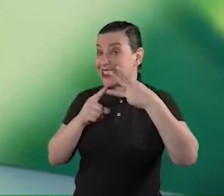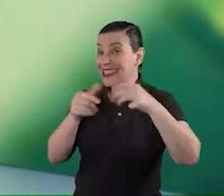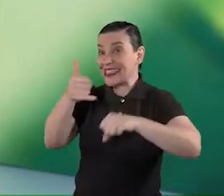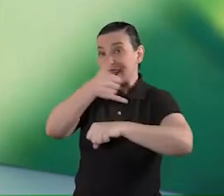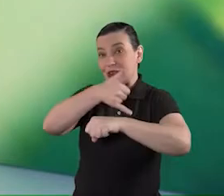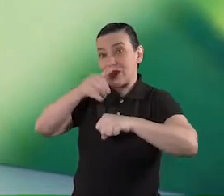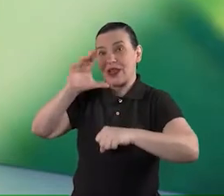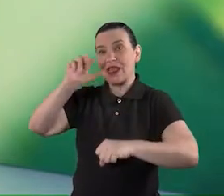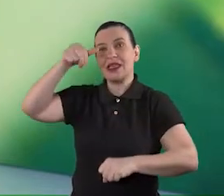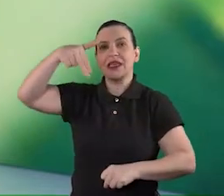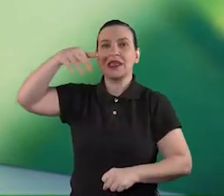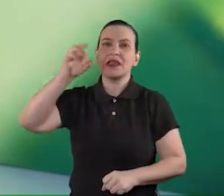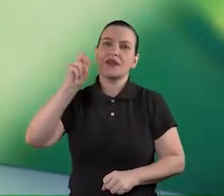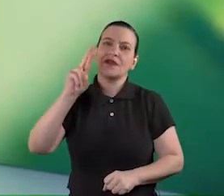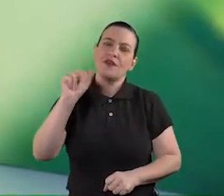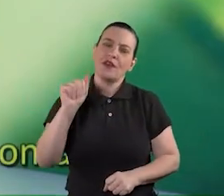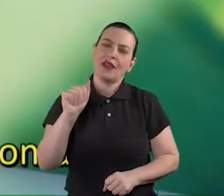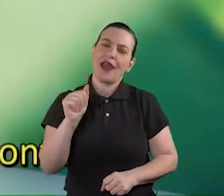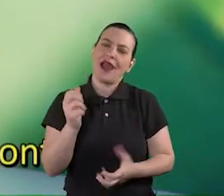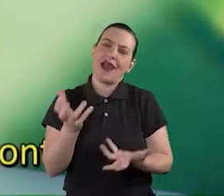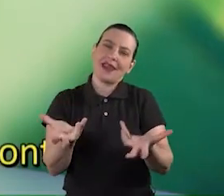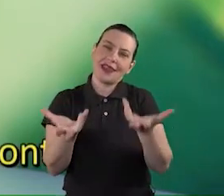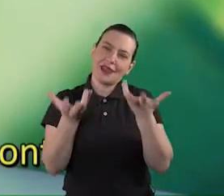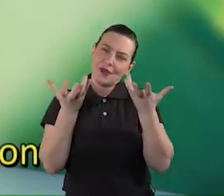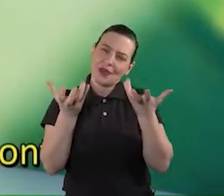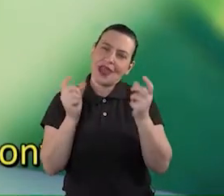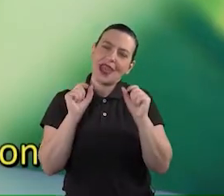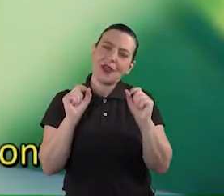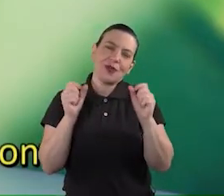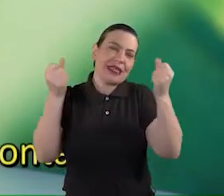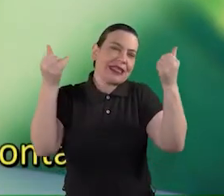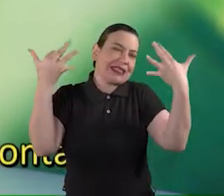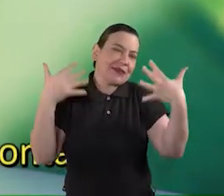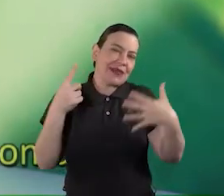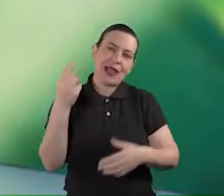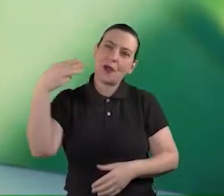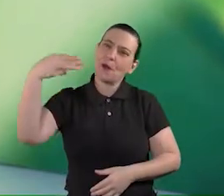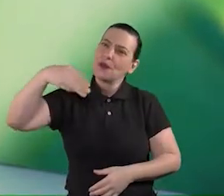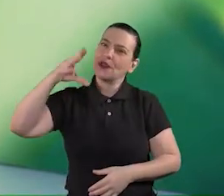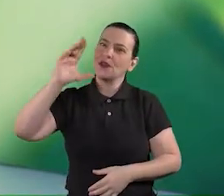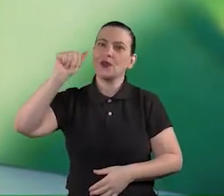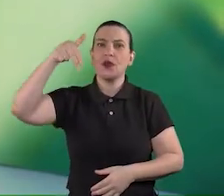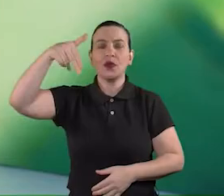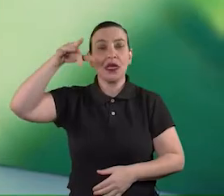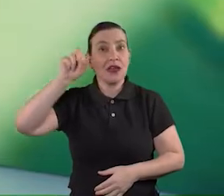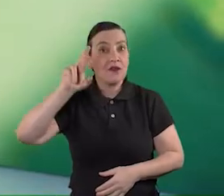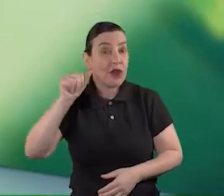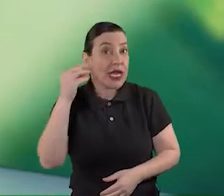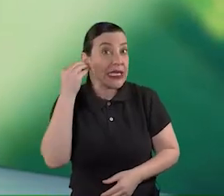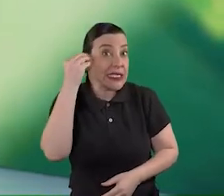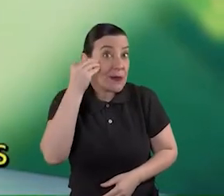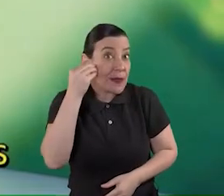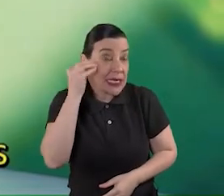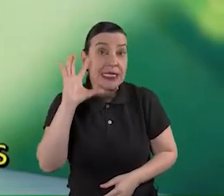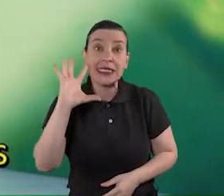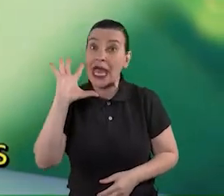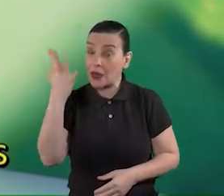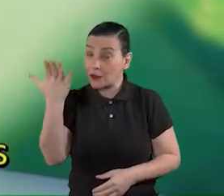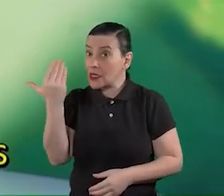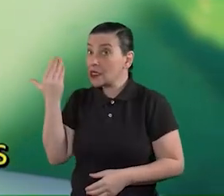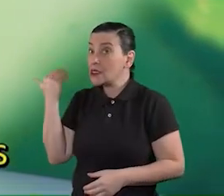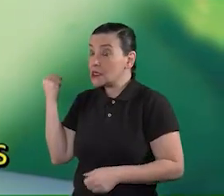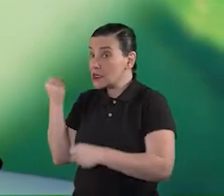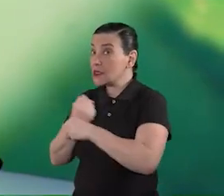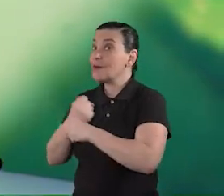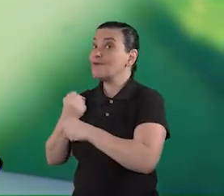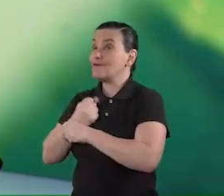óleo de cânfora e eu gostaria de usar um minuto falando com vocês sobre a cânfora vou contar uma experiência que tive há muitos anos